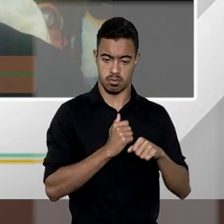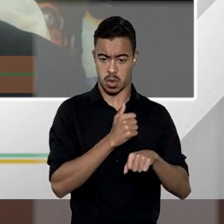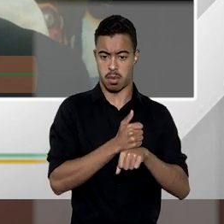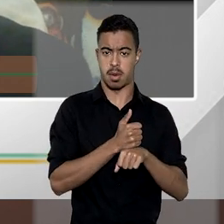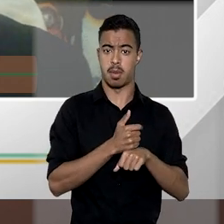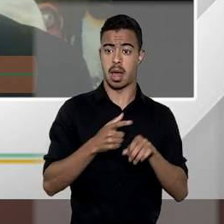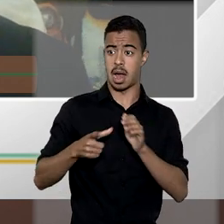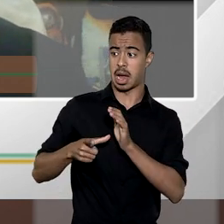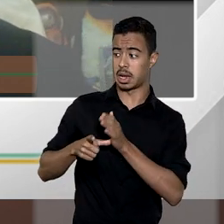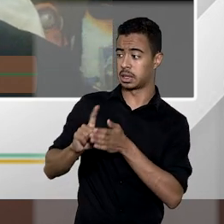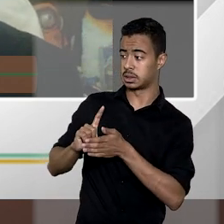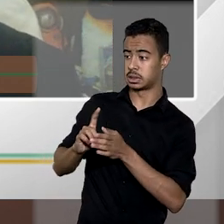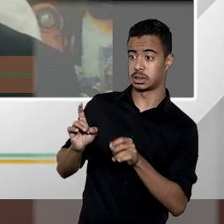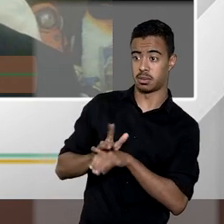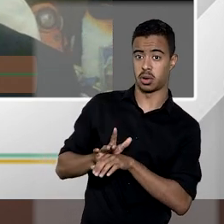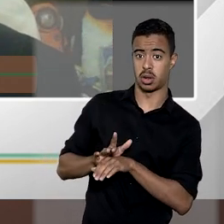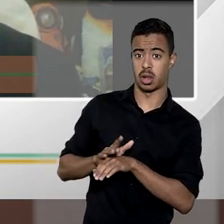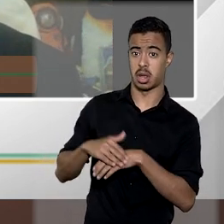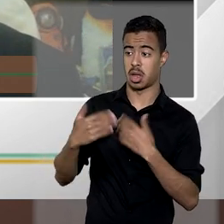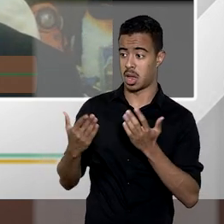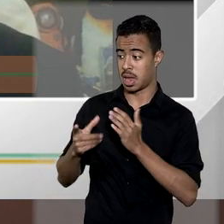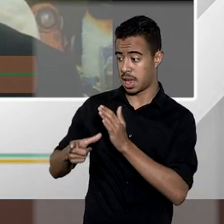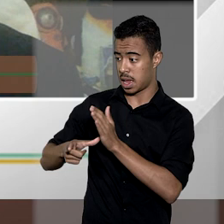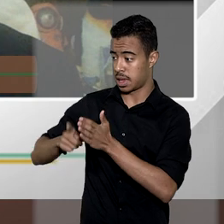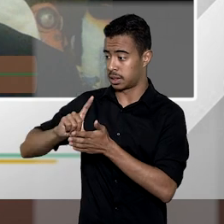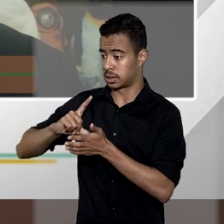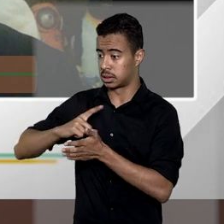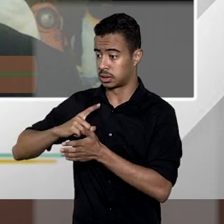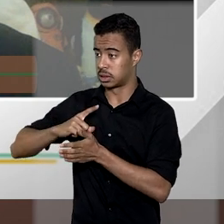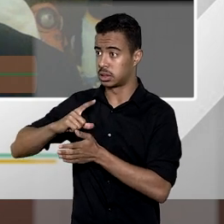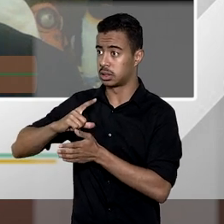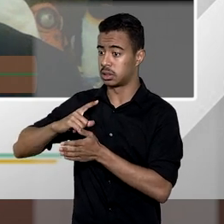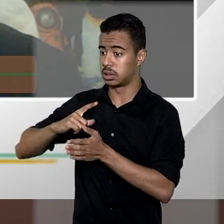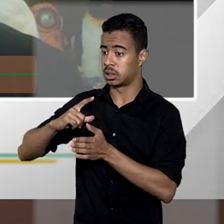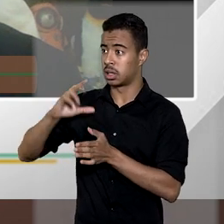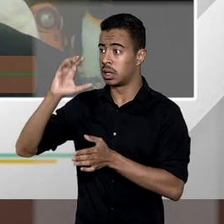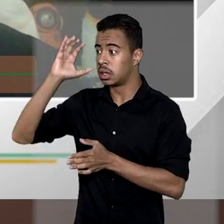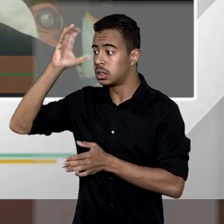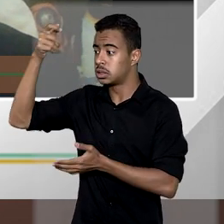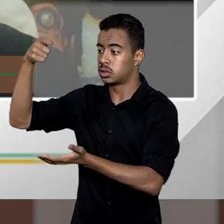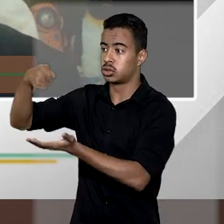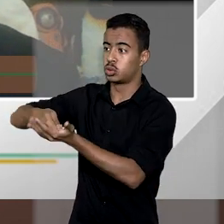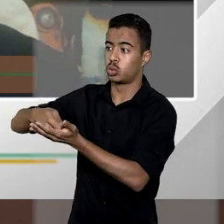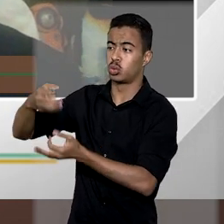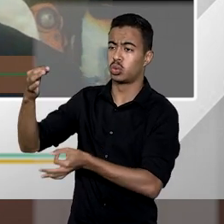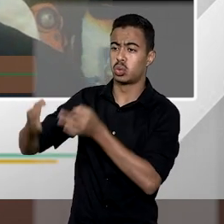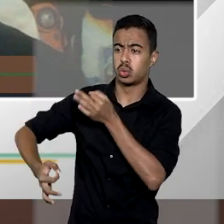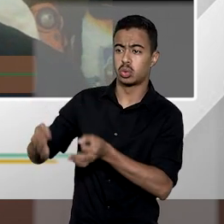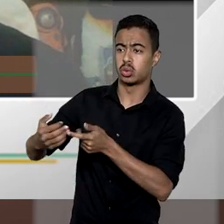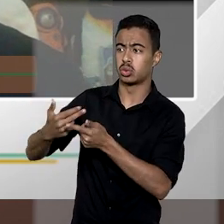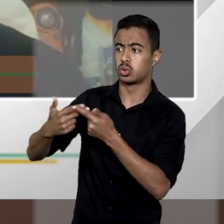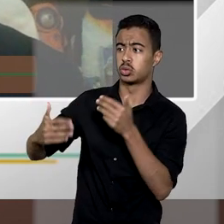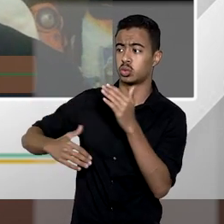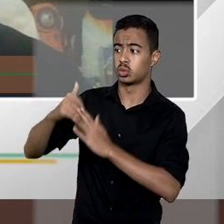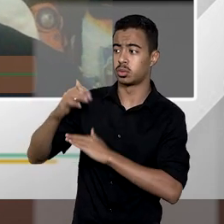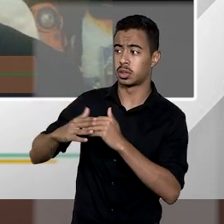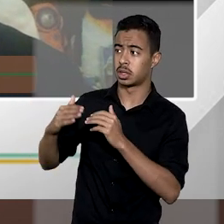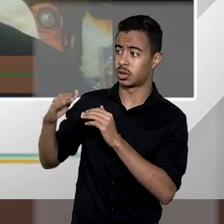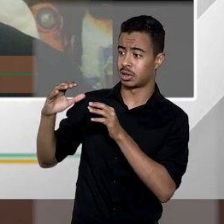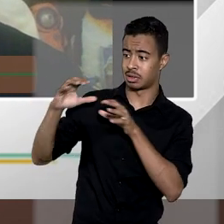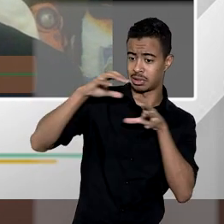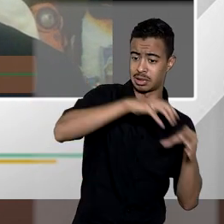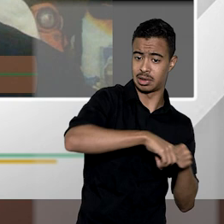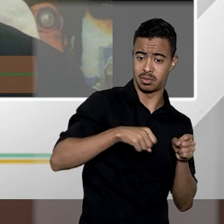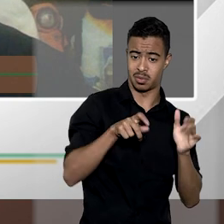antes de seu término ou seja antes de haver uma decisão judicial sobre a iniciativa expropriatória